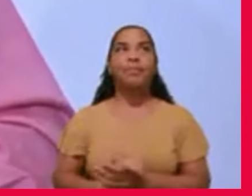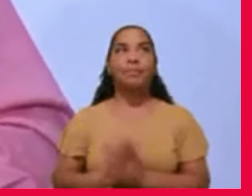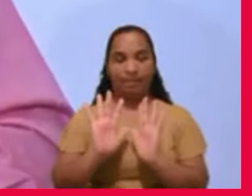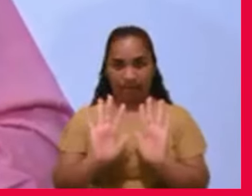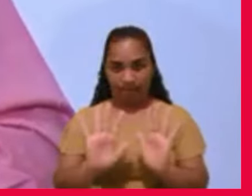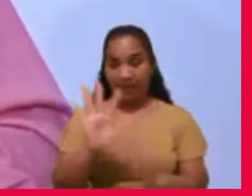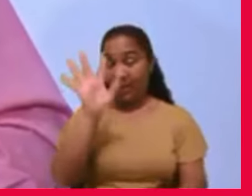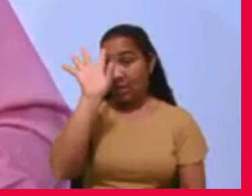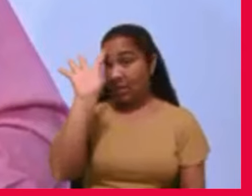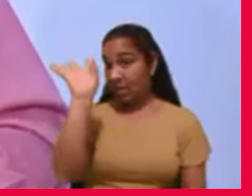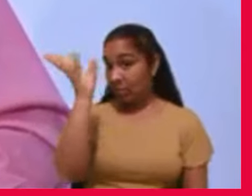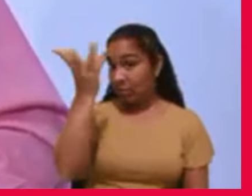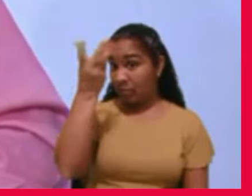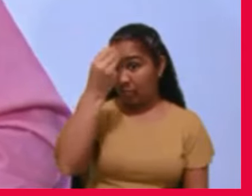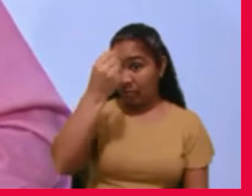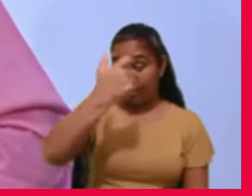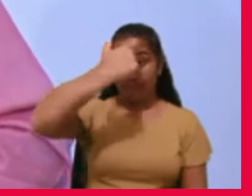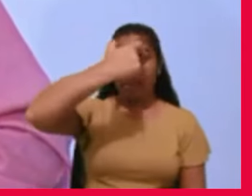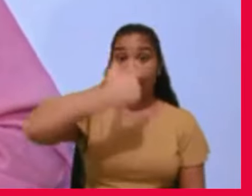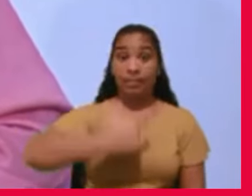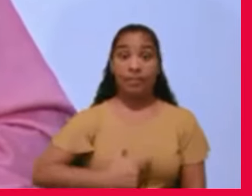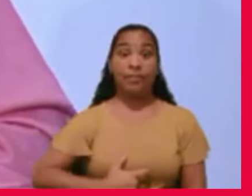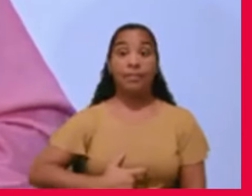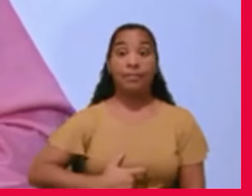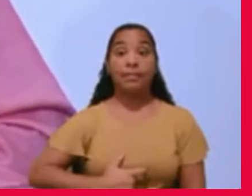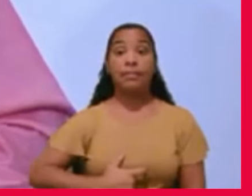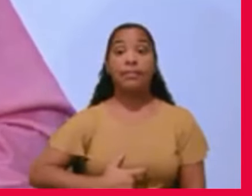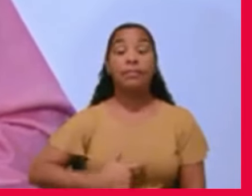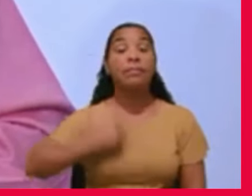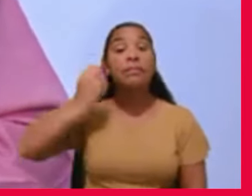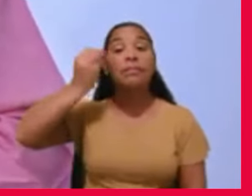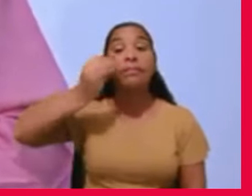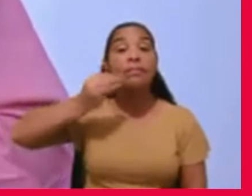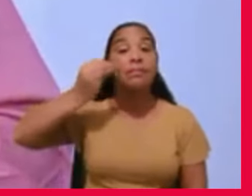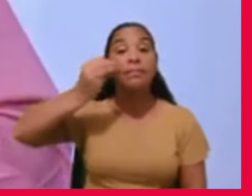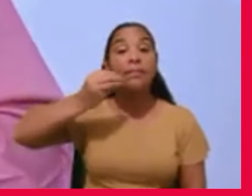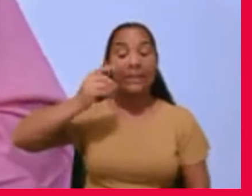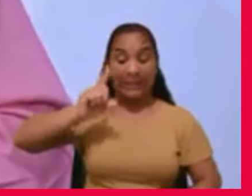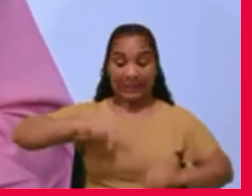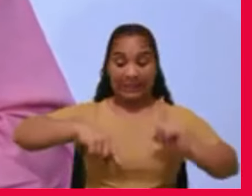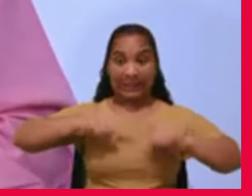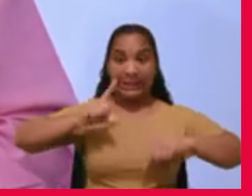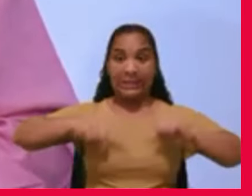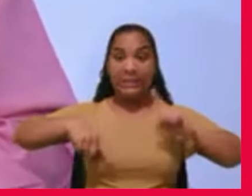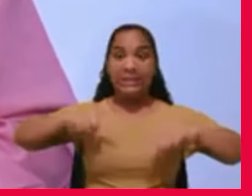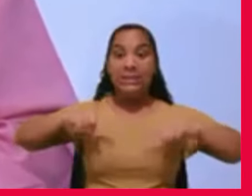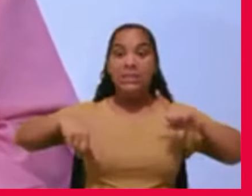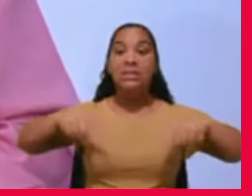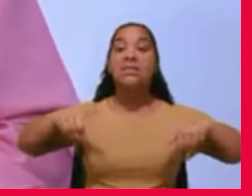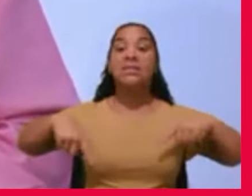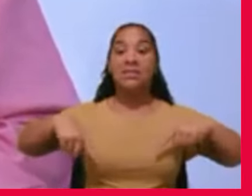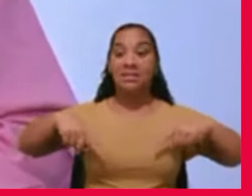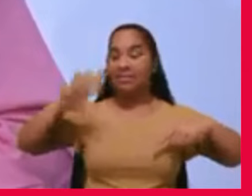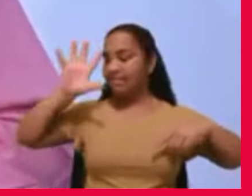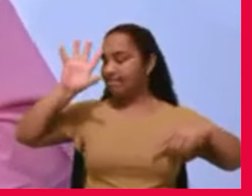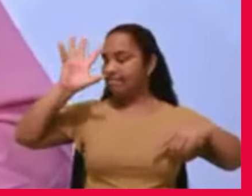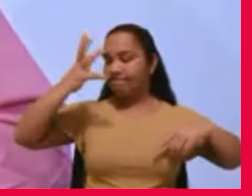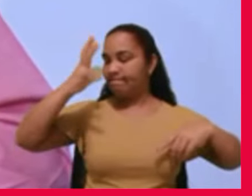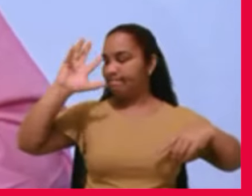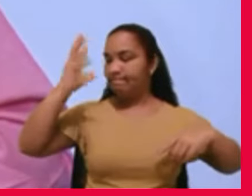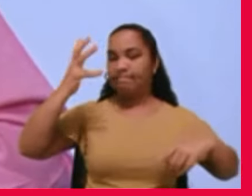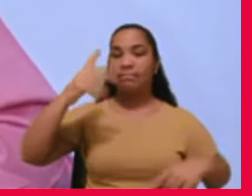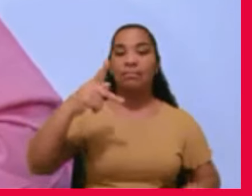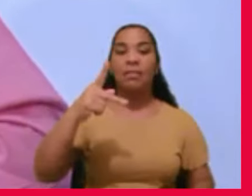os médiums experimentam muitas alterações na personalidade, porque